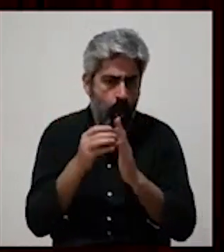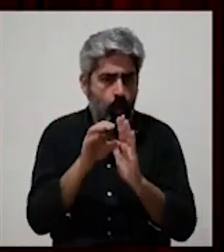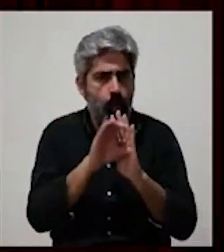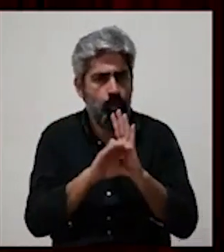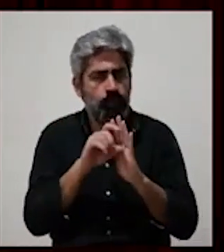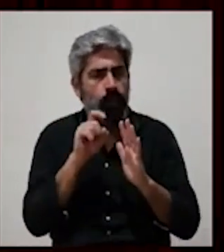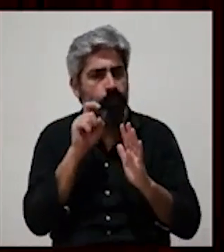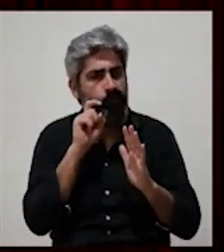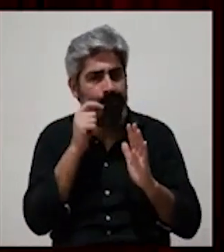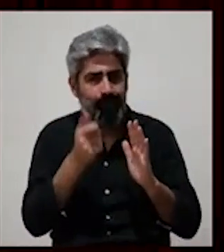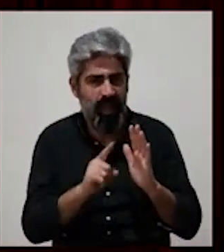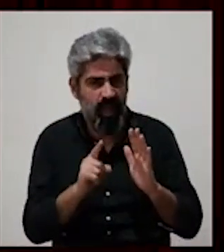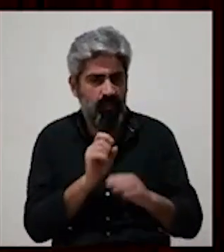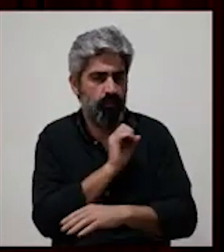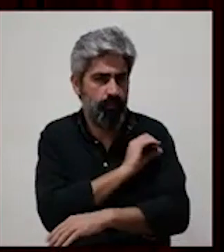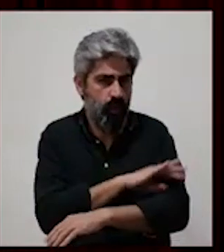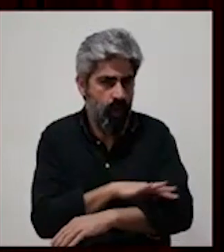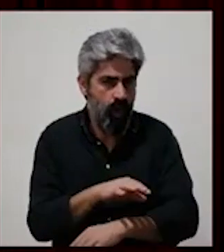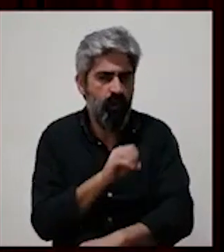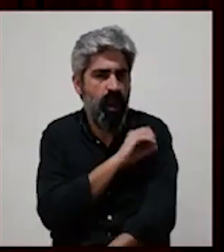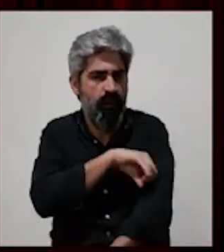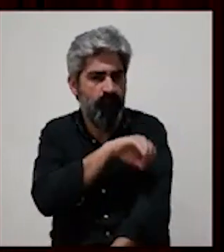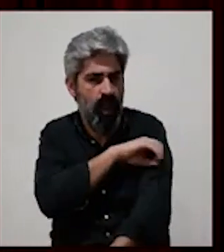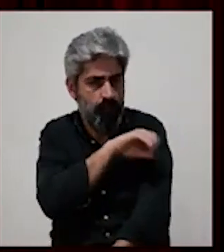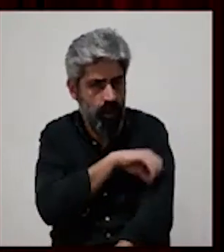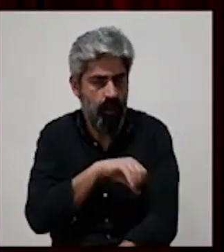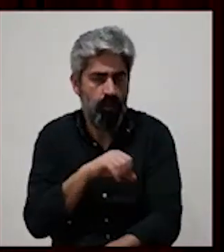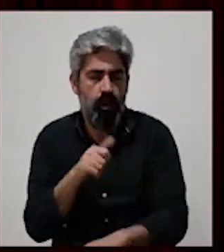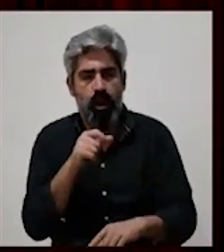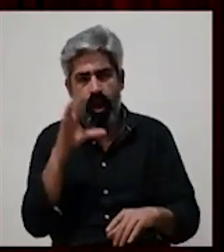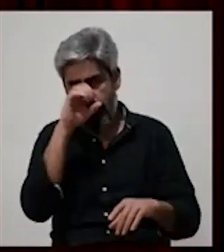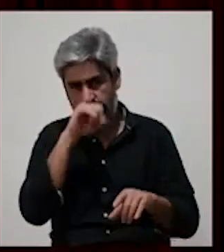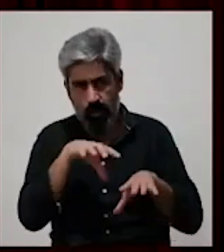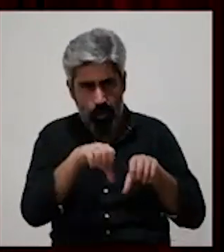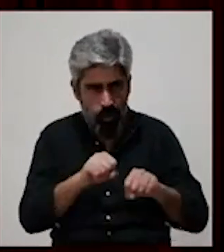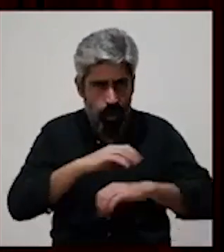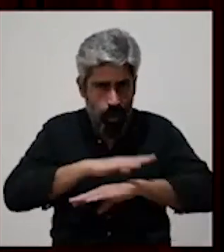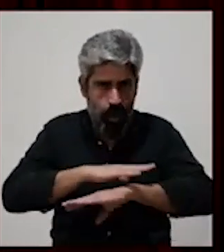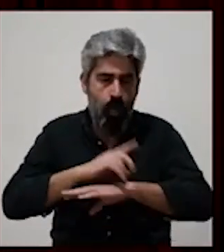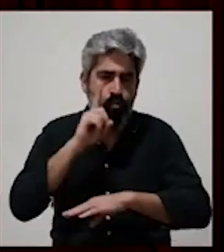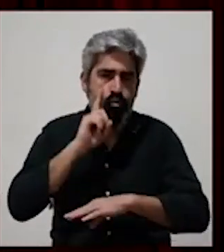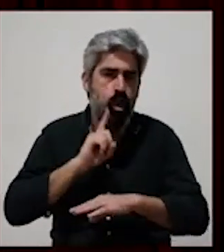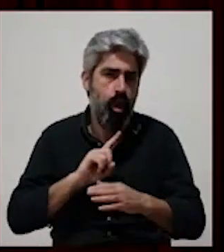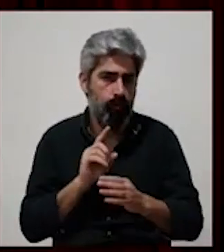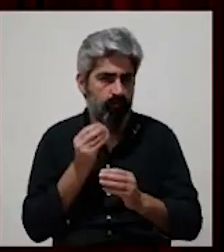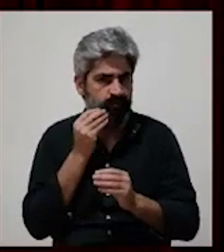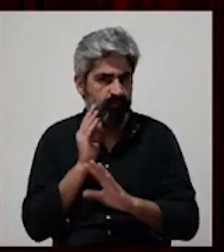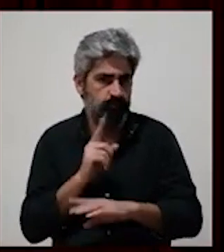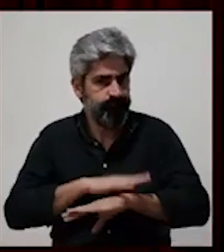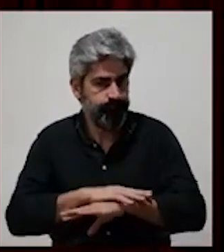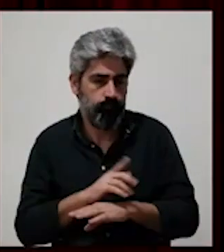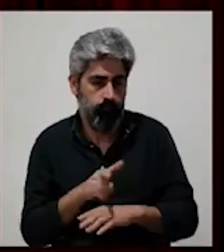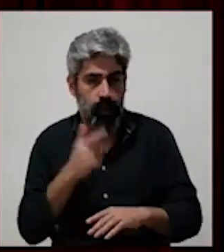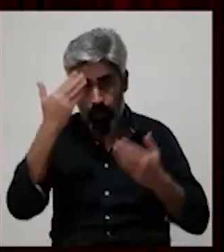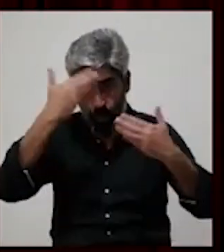precárias, pobreza, analfabetismo, colonialismo e de subjugação da mulher. Essa noite